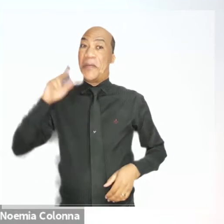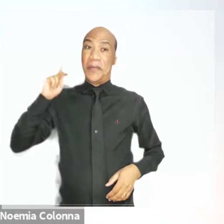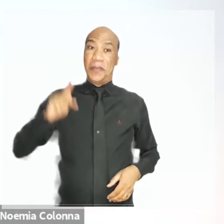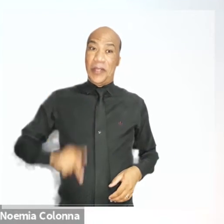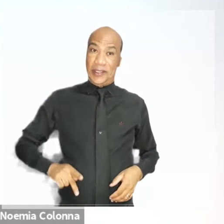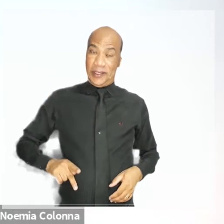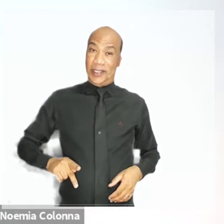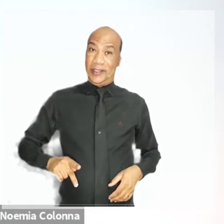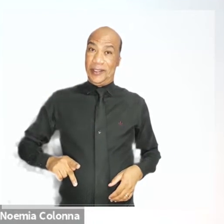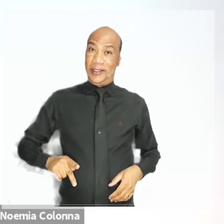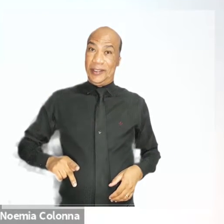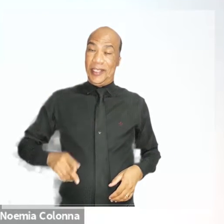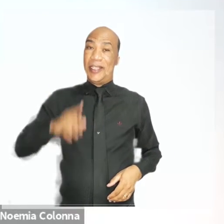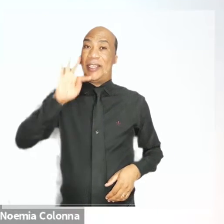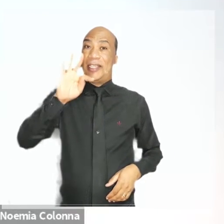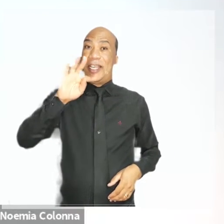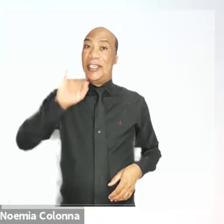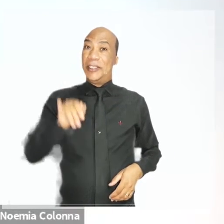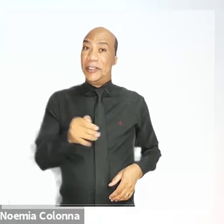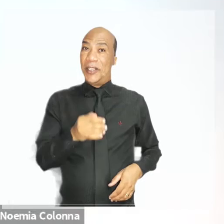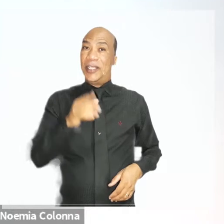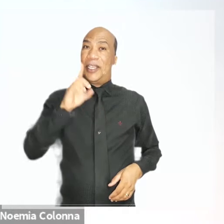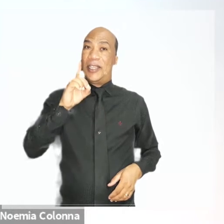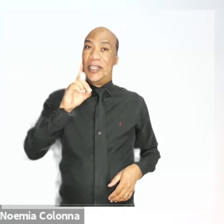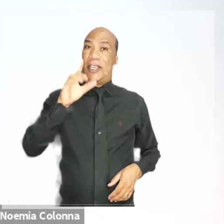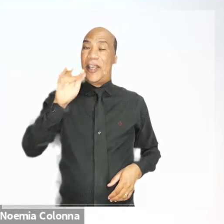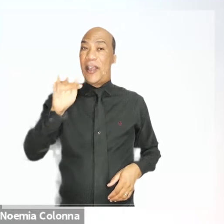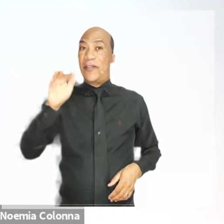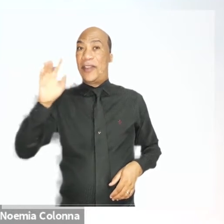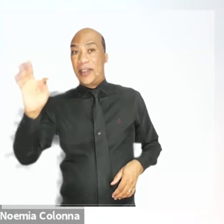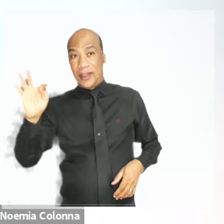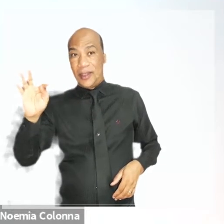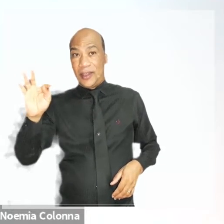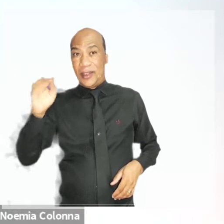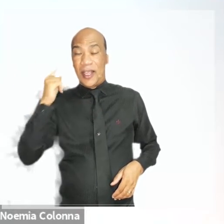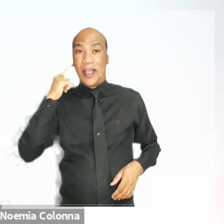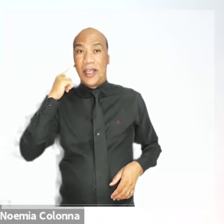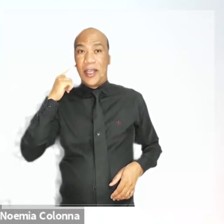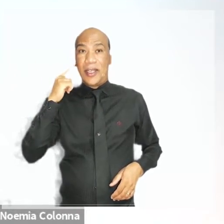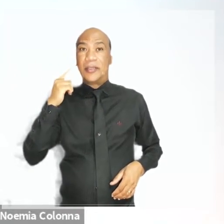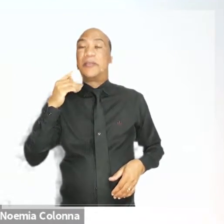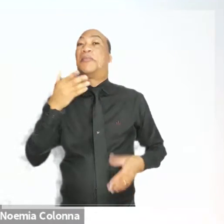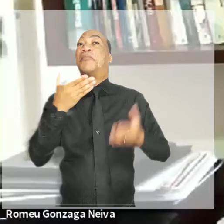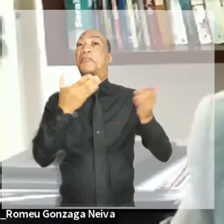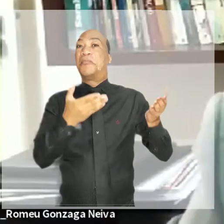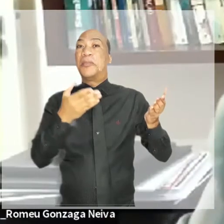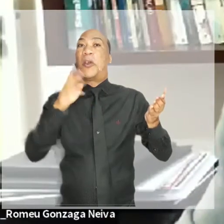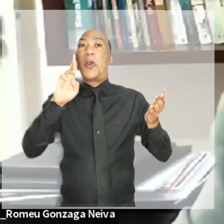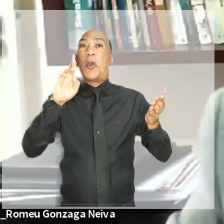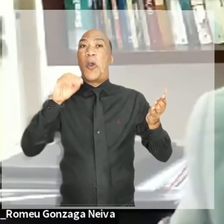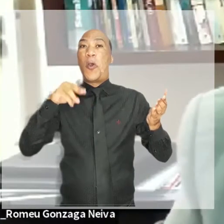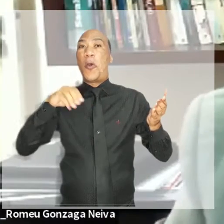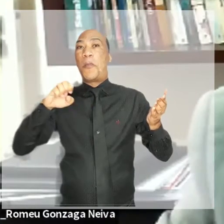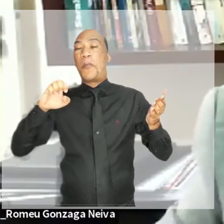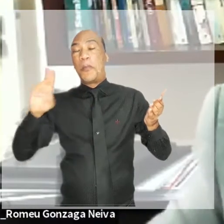o desembargador Romeu Gonzaga Neiva. A palavra é sua, presidente. Obrigado.